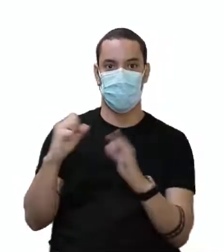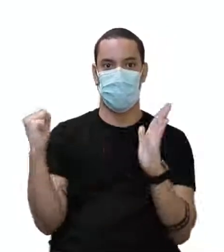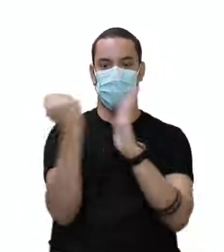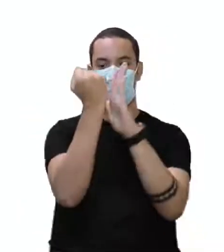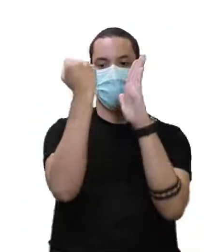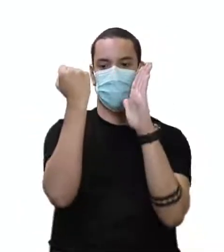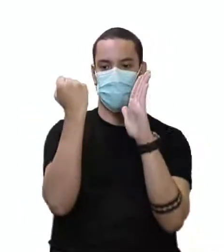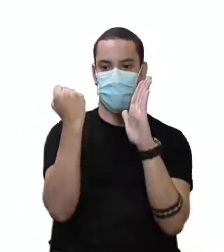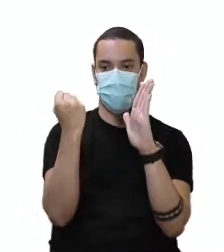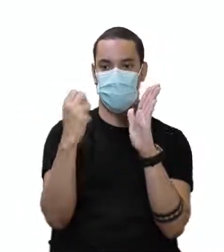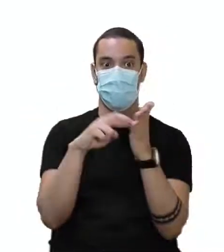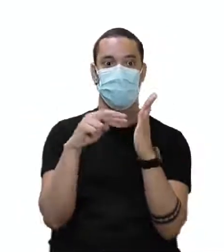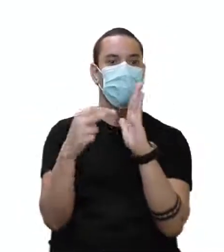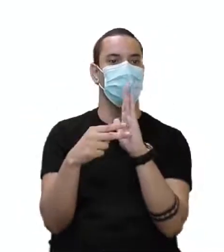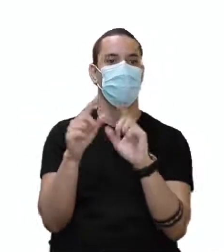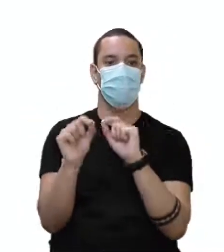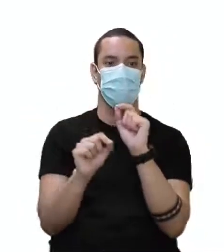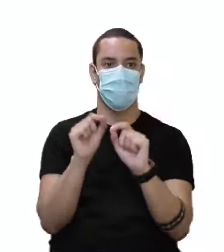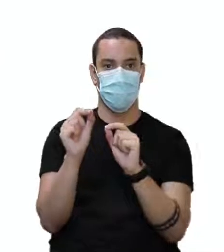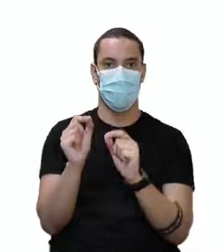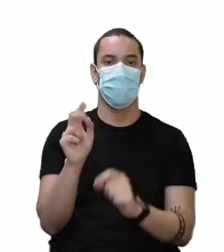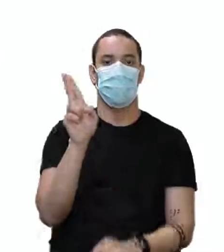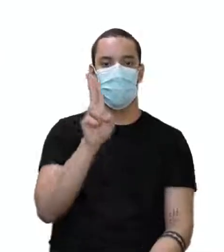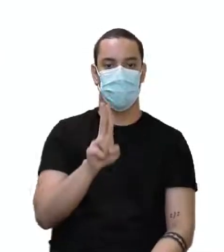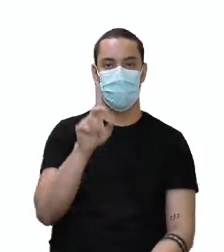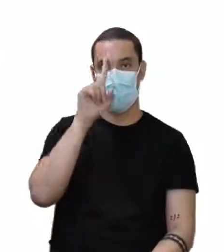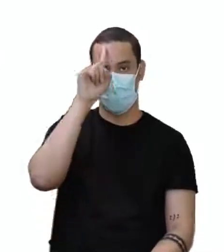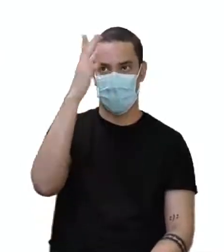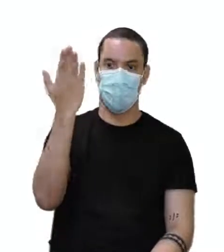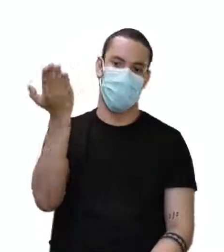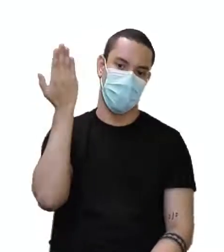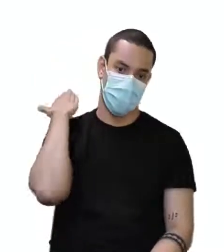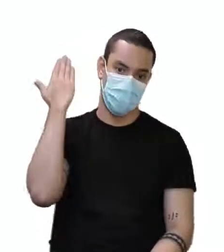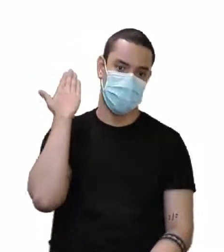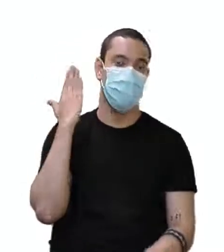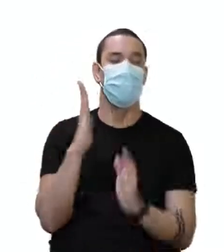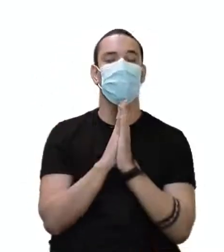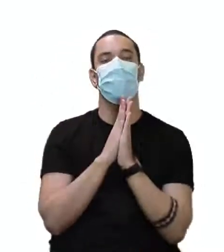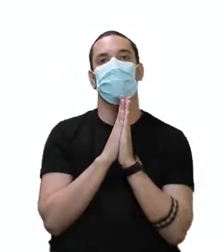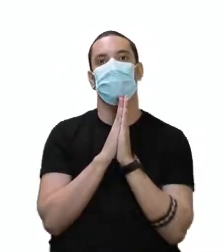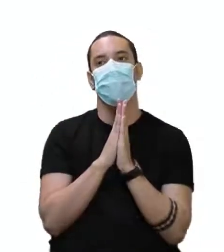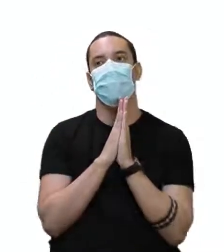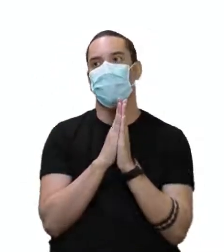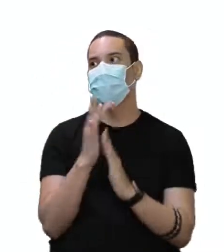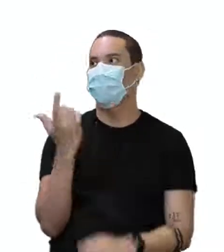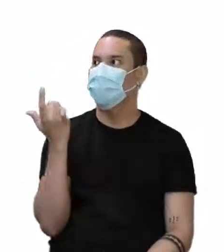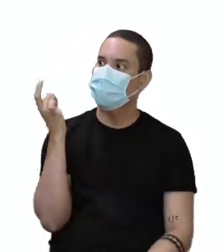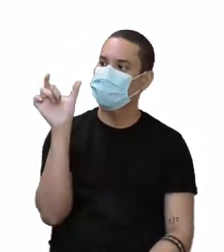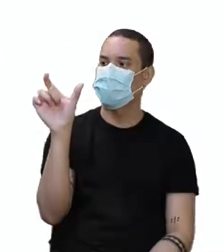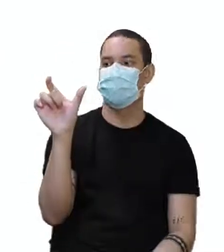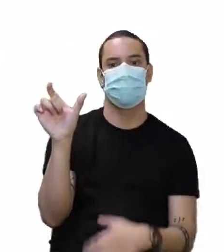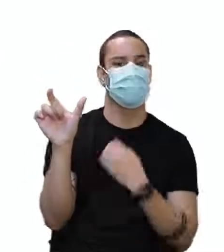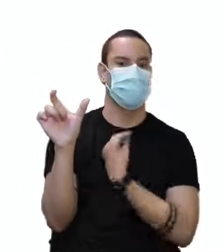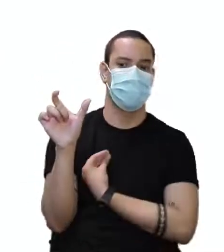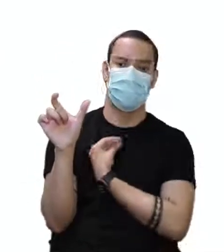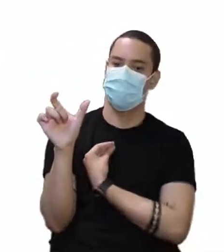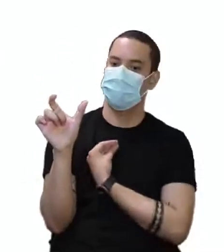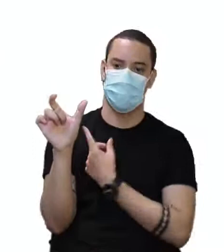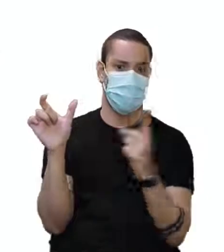são usados, são usados com a ideia de passado. Pelo amor, não vai usar coisas com a ideia de presente.